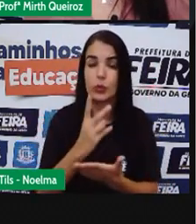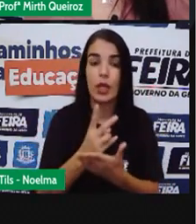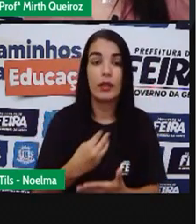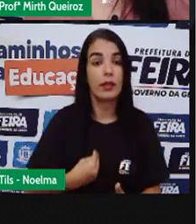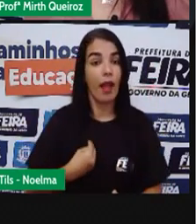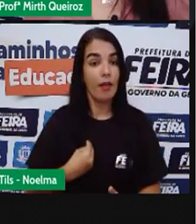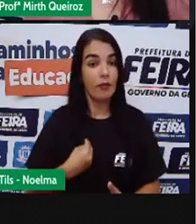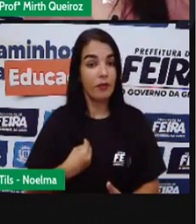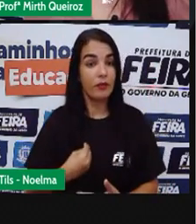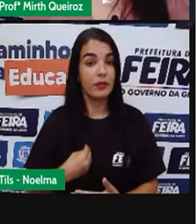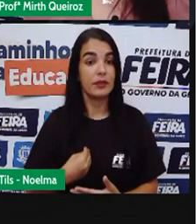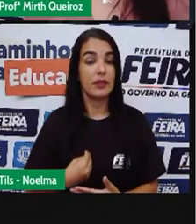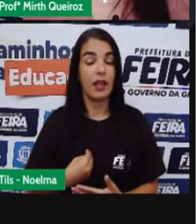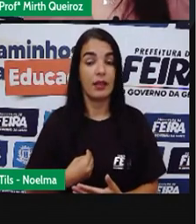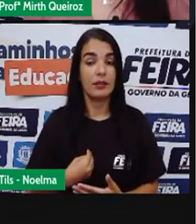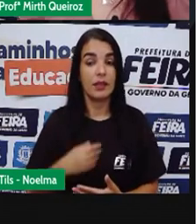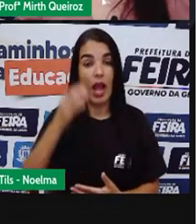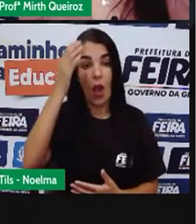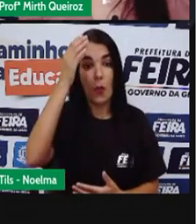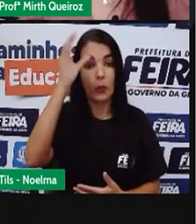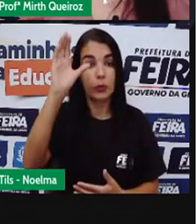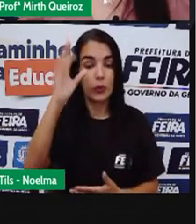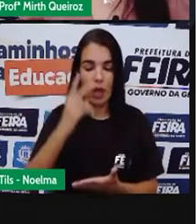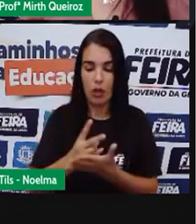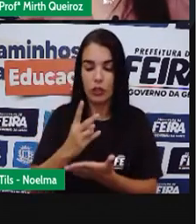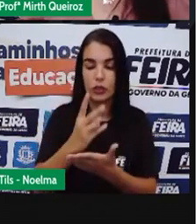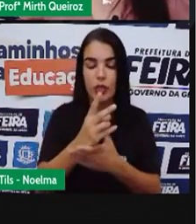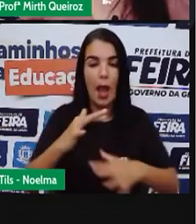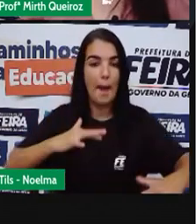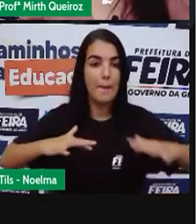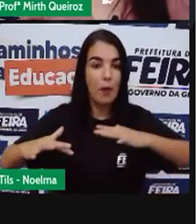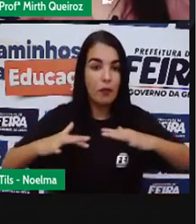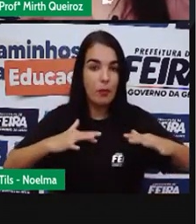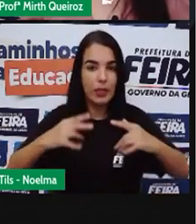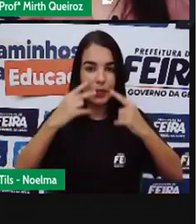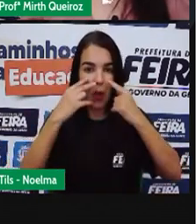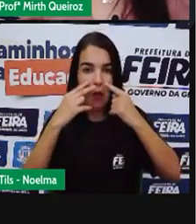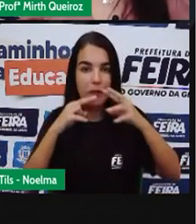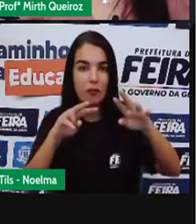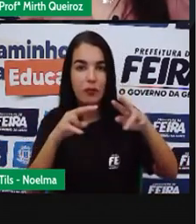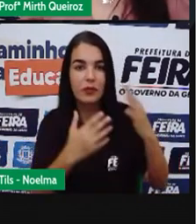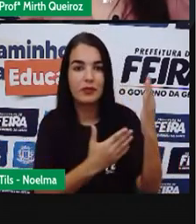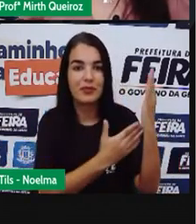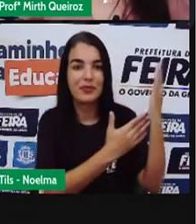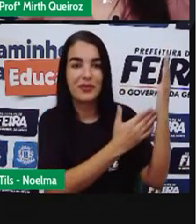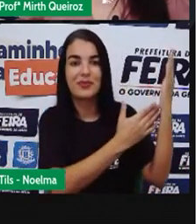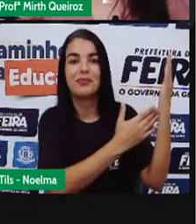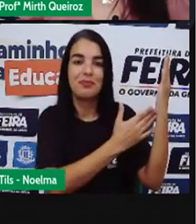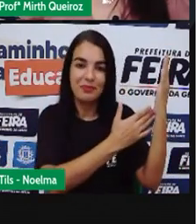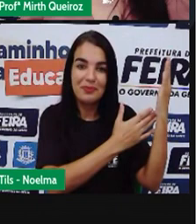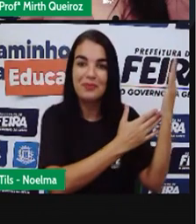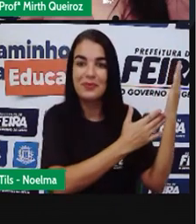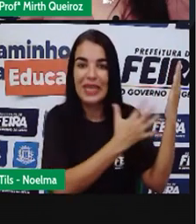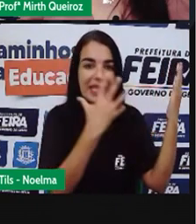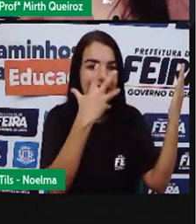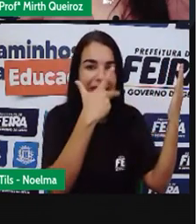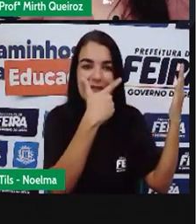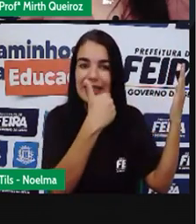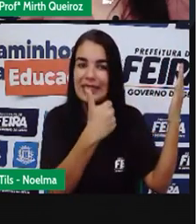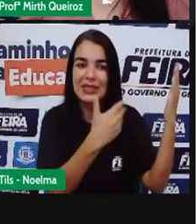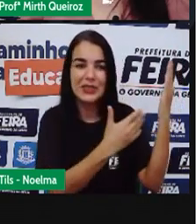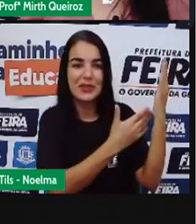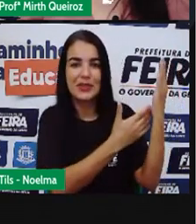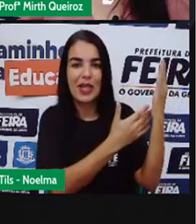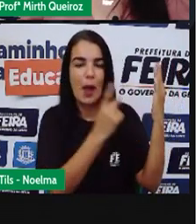Em constante movimento Observe aí Que ele criou Um cenário Utilizando Provavelmente Imóveis